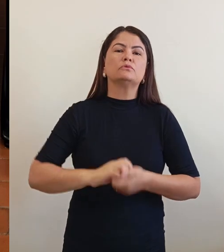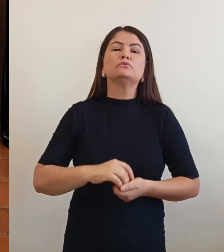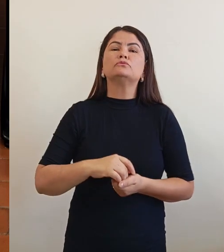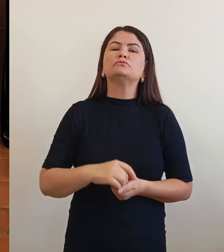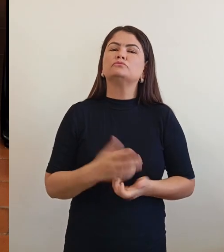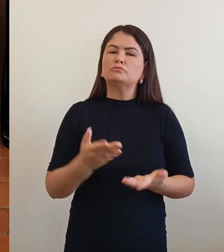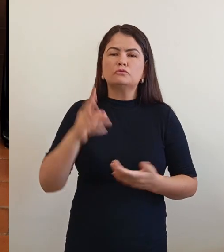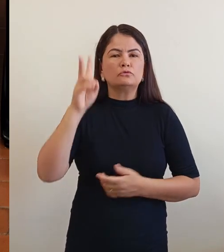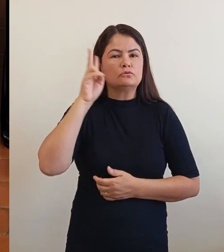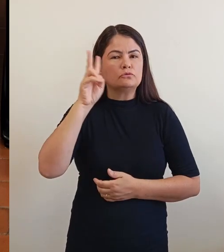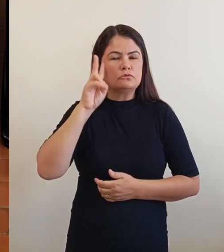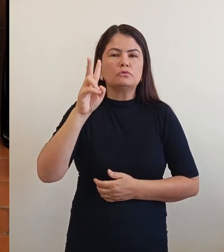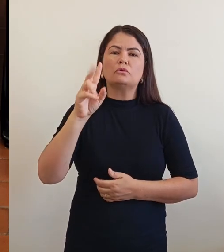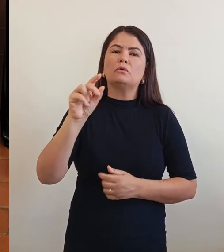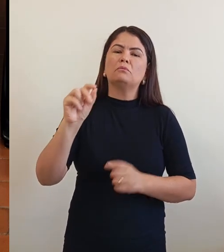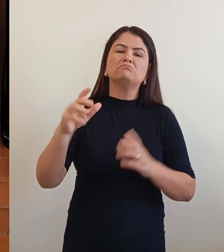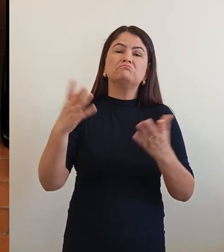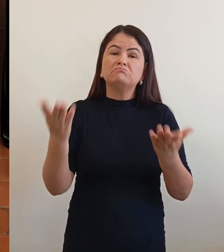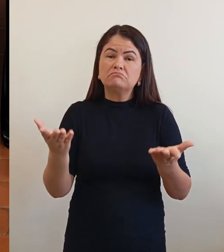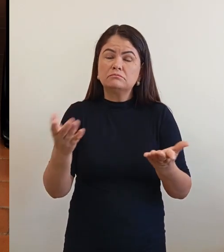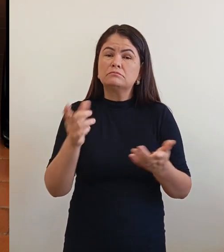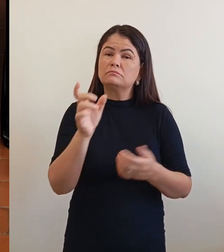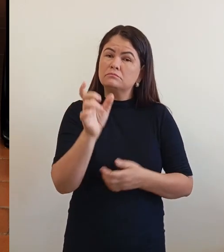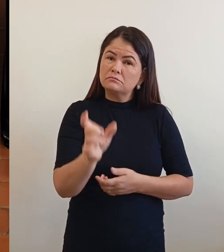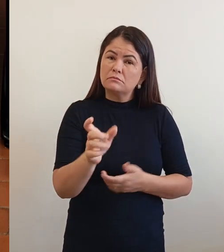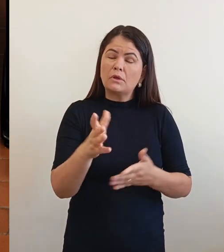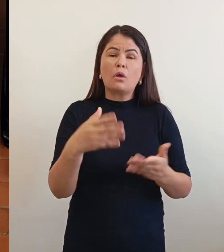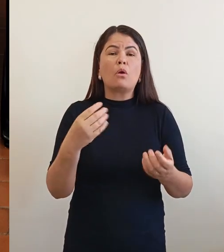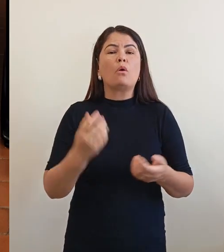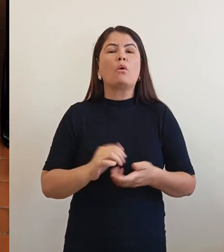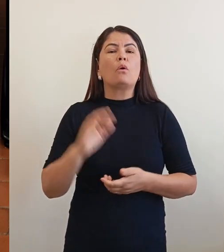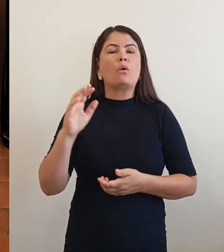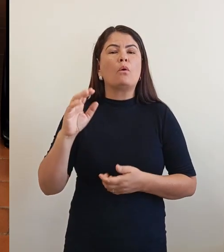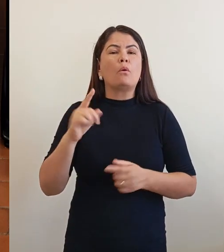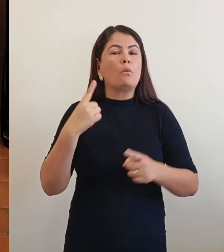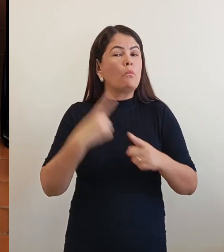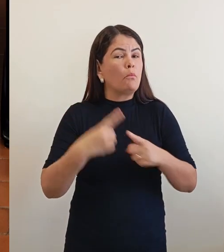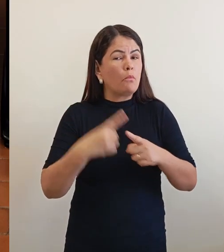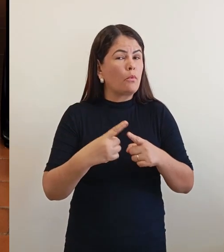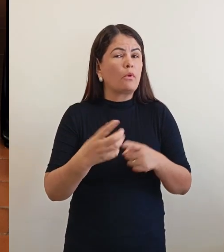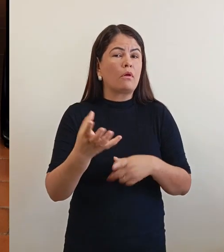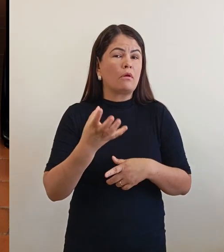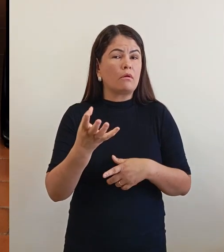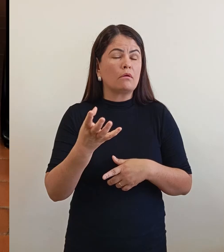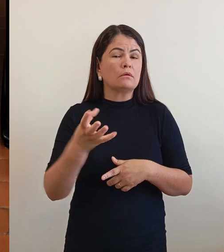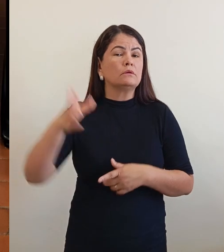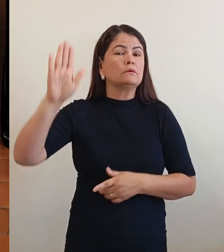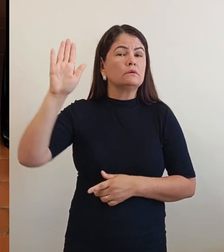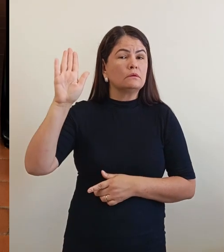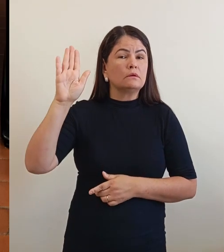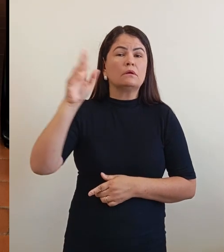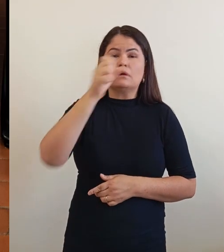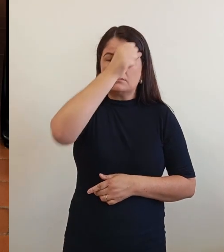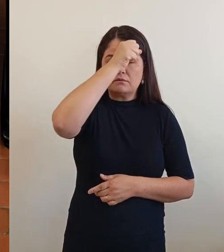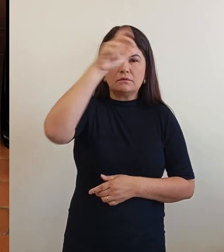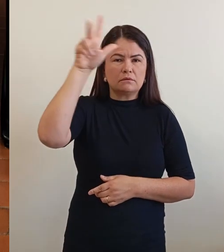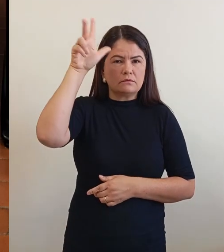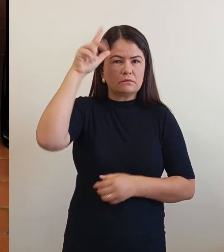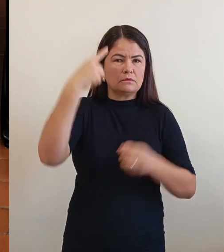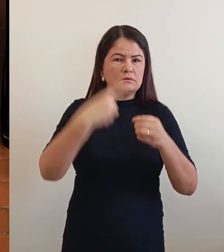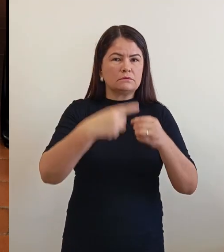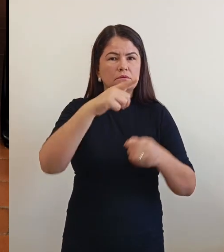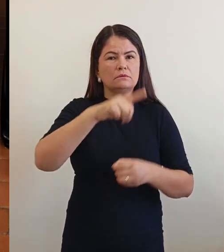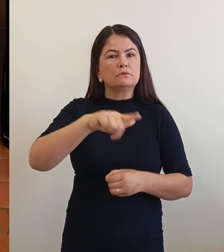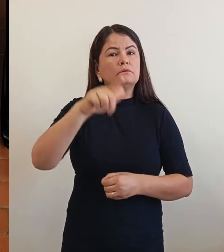sua história, quem é o senhor, o que vem e por que quis se candidatar à prefeitura da cidade de Goiás.